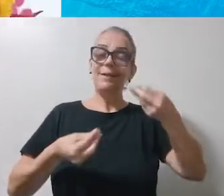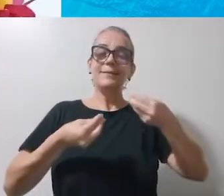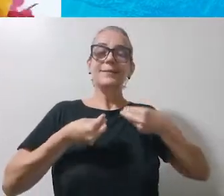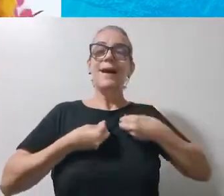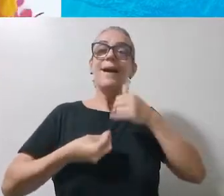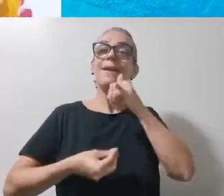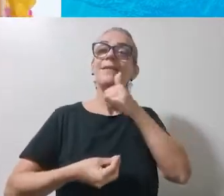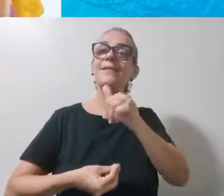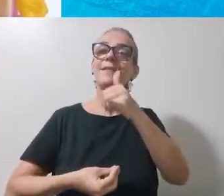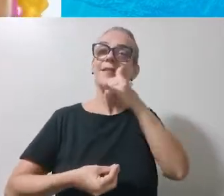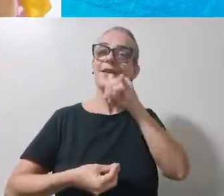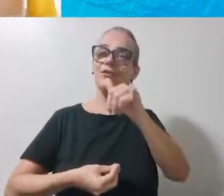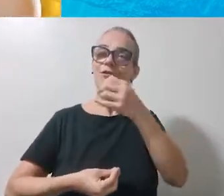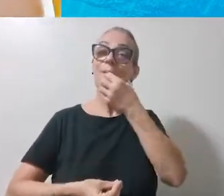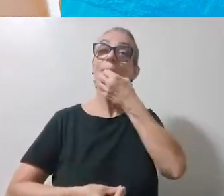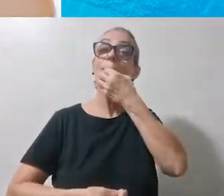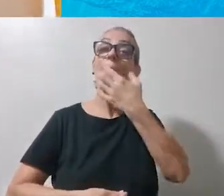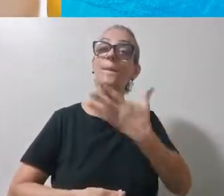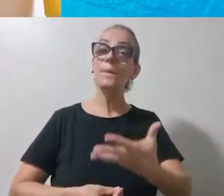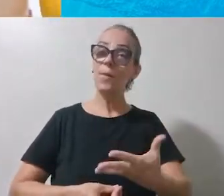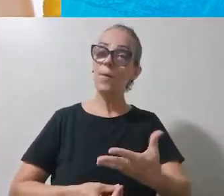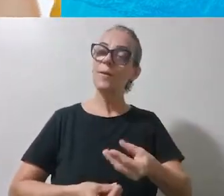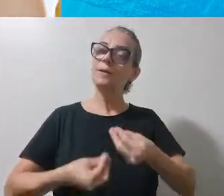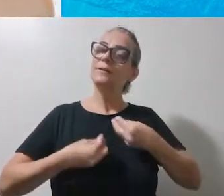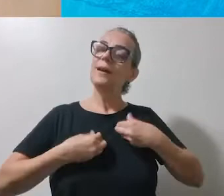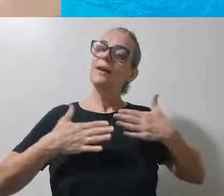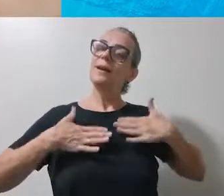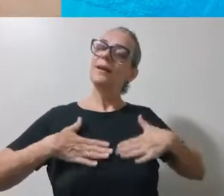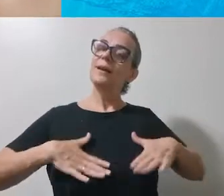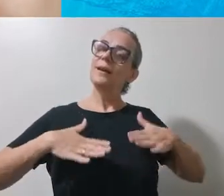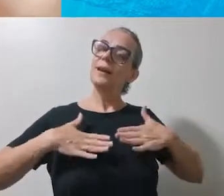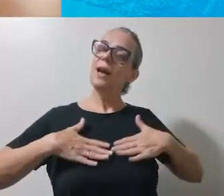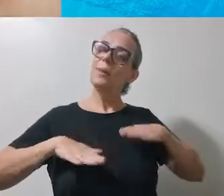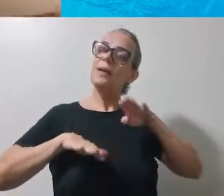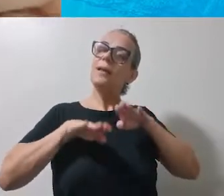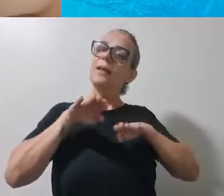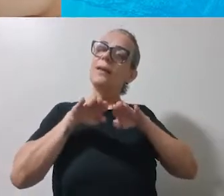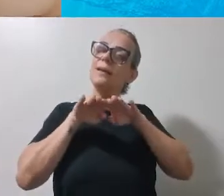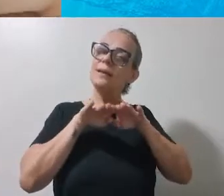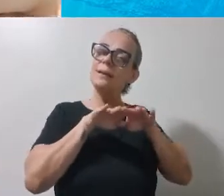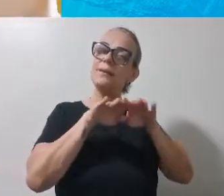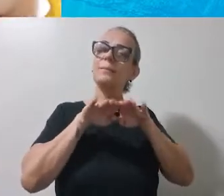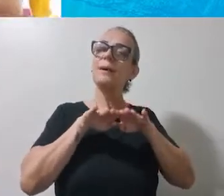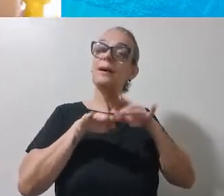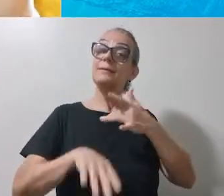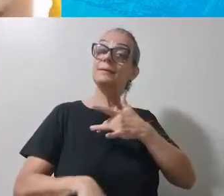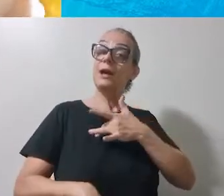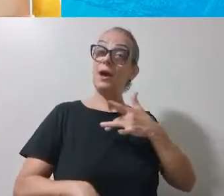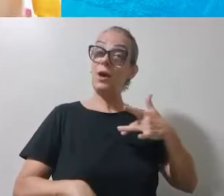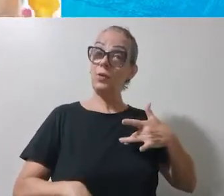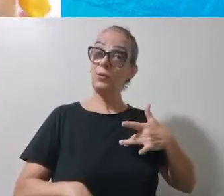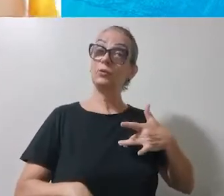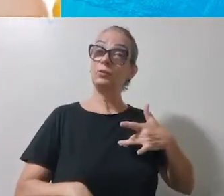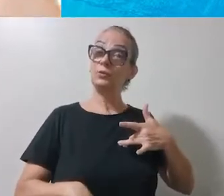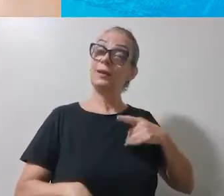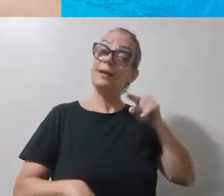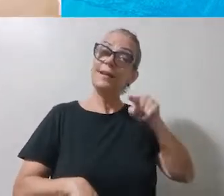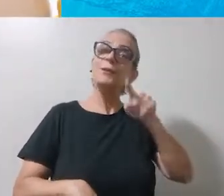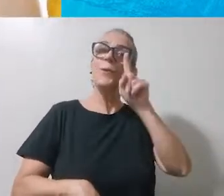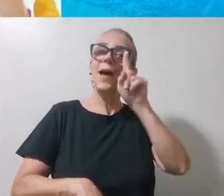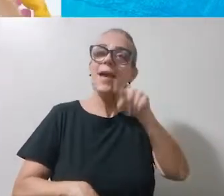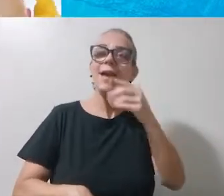energias, que nos deixam tranquilos, equilibrados, saudáveis. Esses são os alimentos